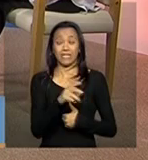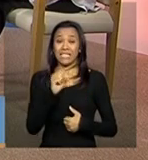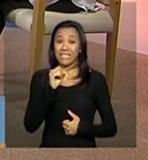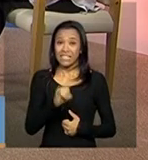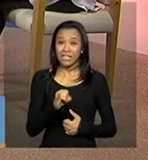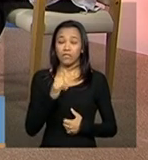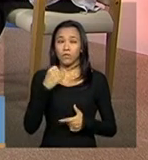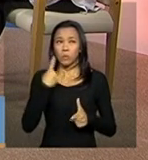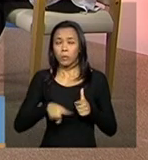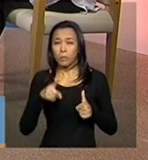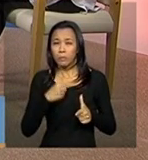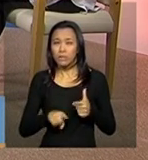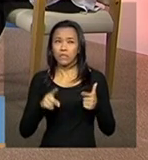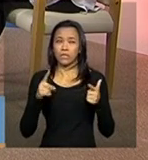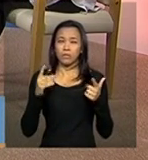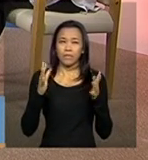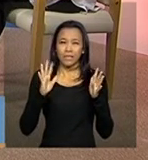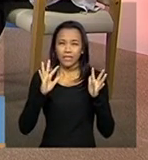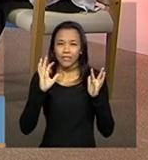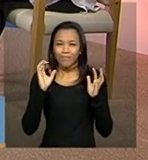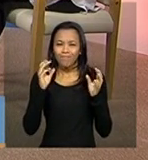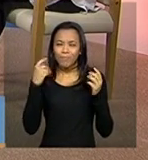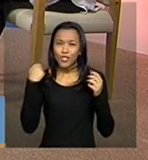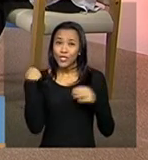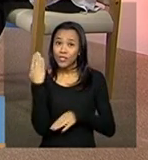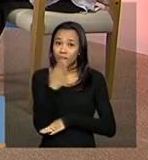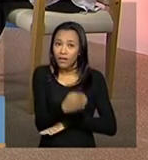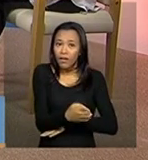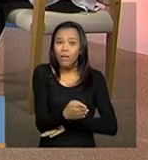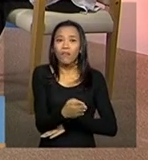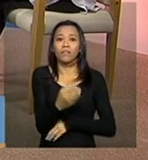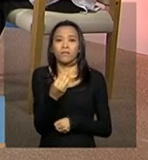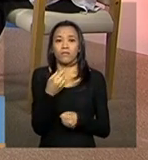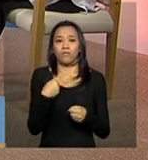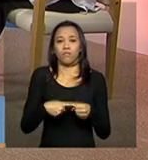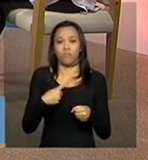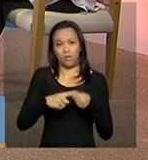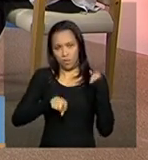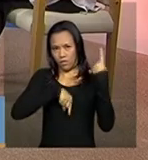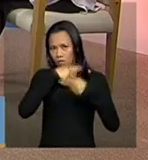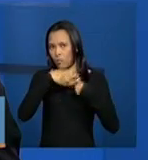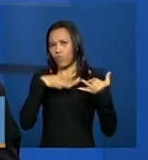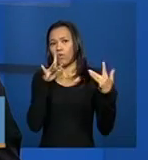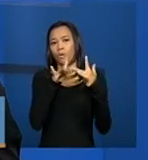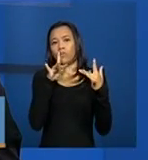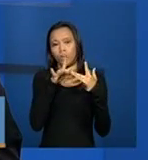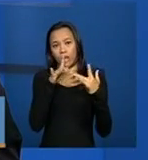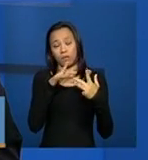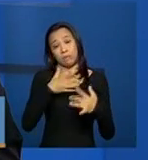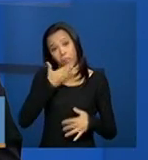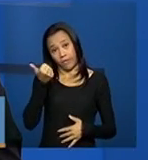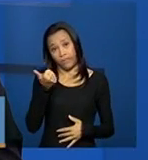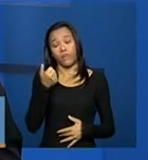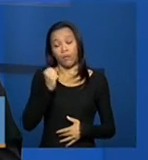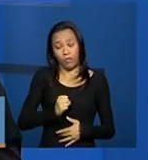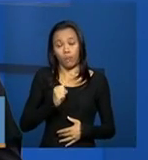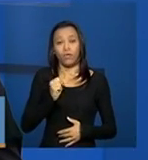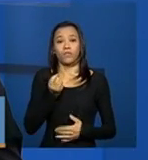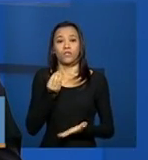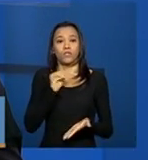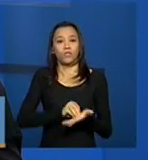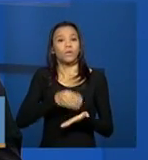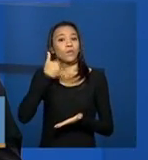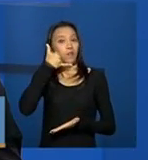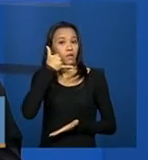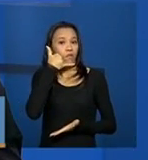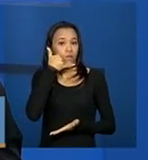específica, que precisa atendimento direto com o município, a gente entra em contato. Então, se ela preferir, ela pode colocar o telefone de contato